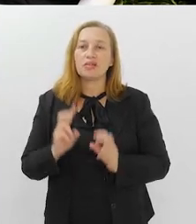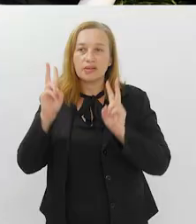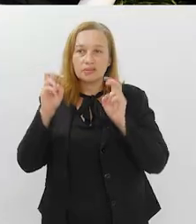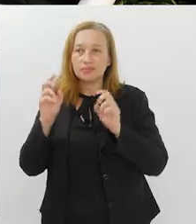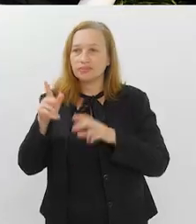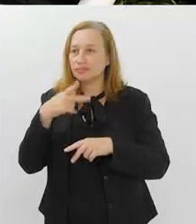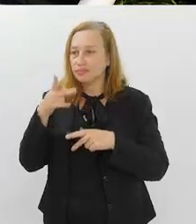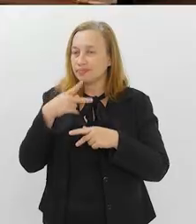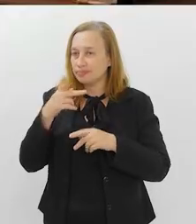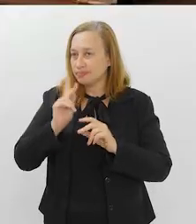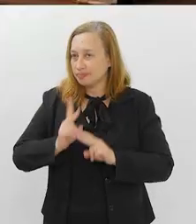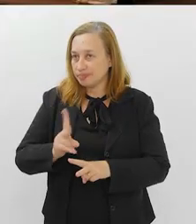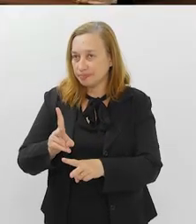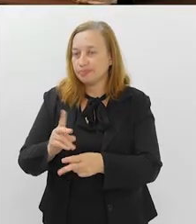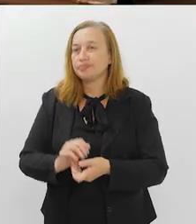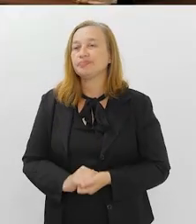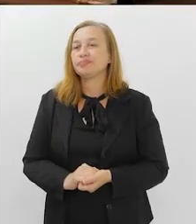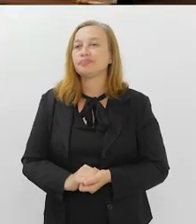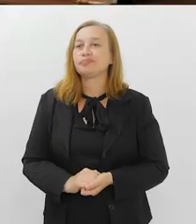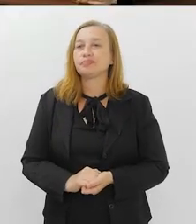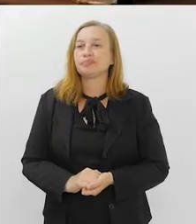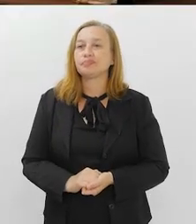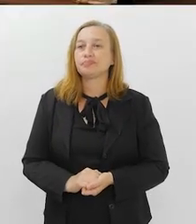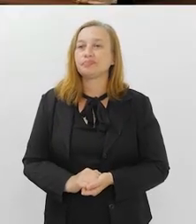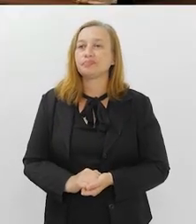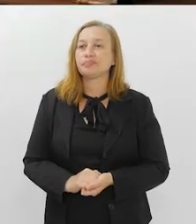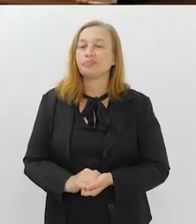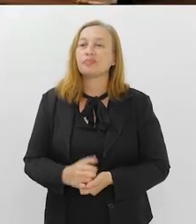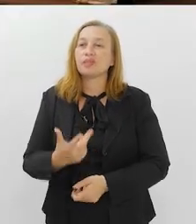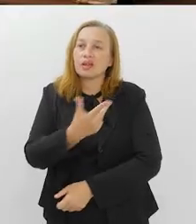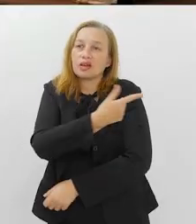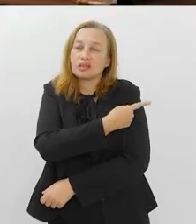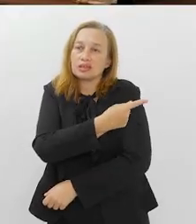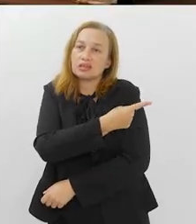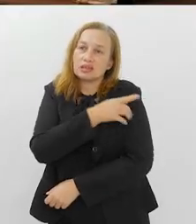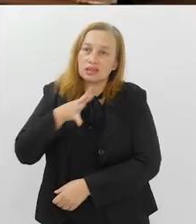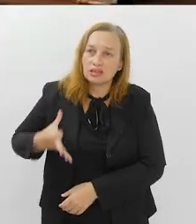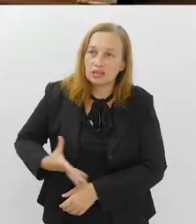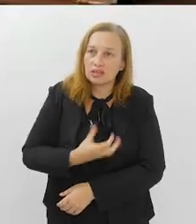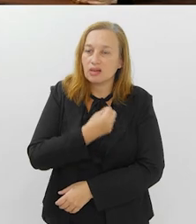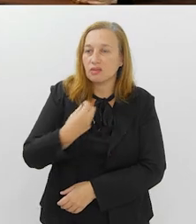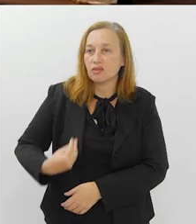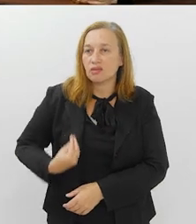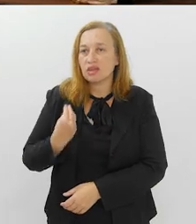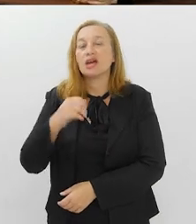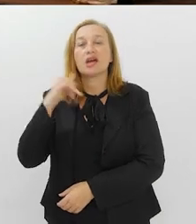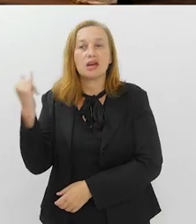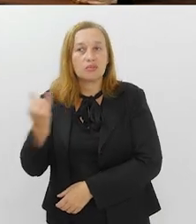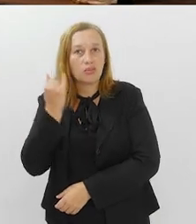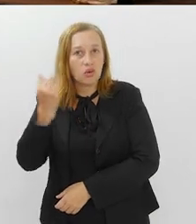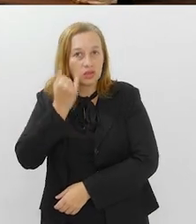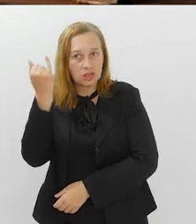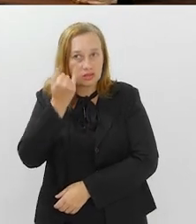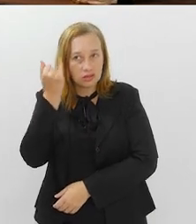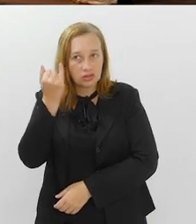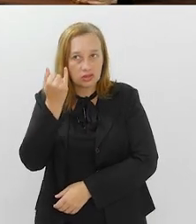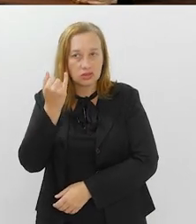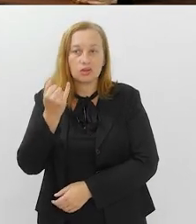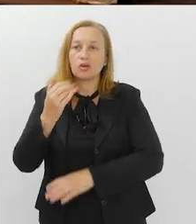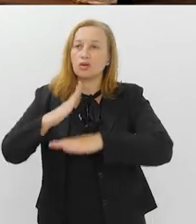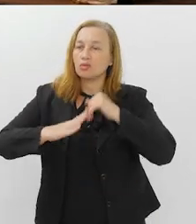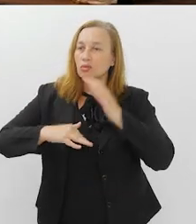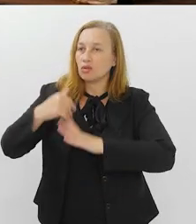que tem que estar sempre sendo falado, porque a vacina salva vidas, então é importante que a gente,